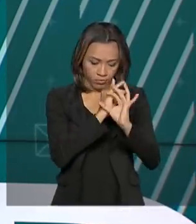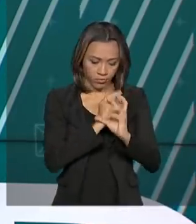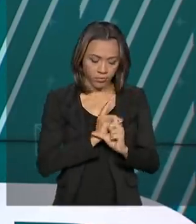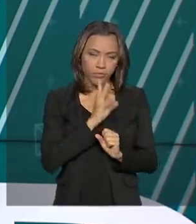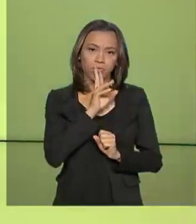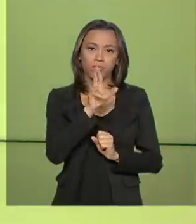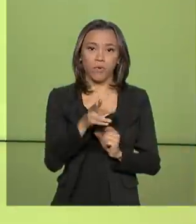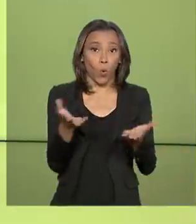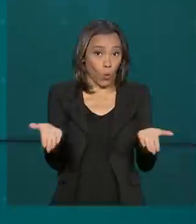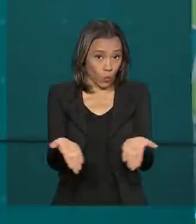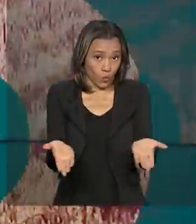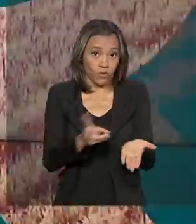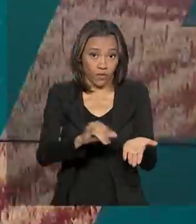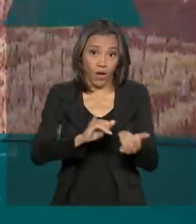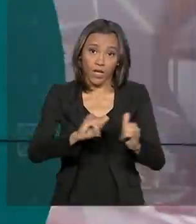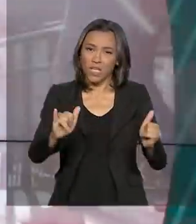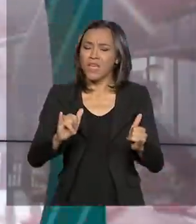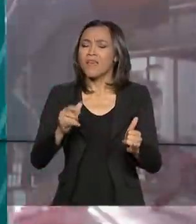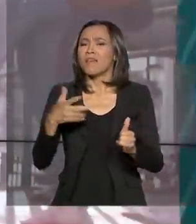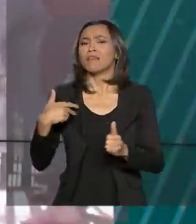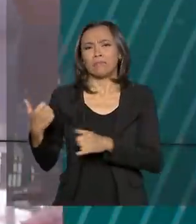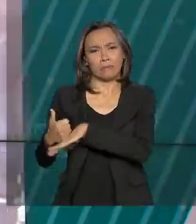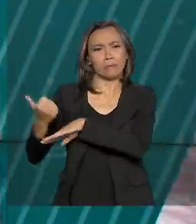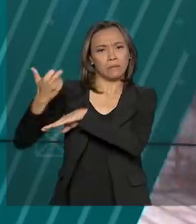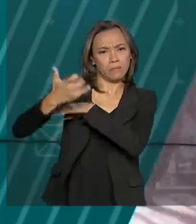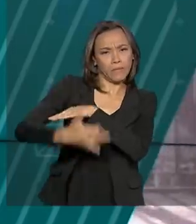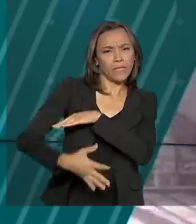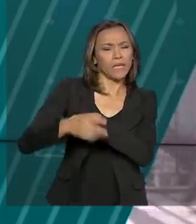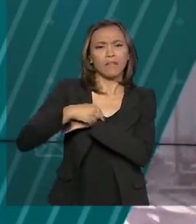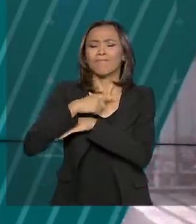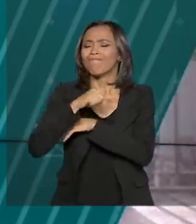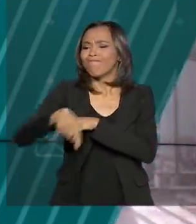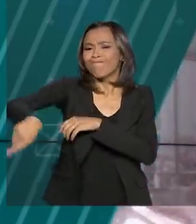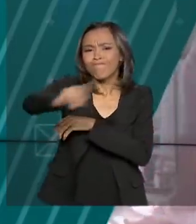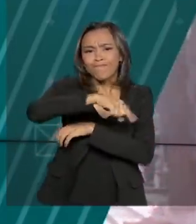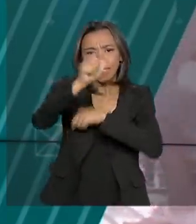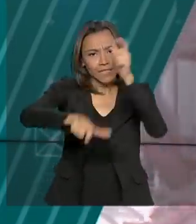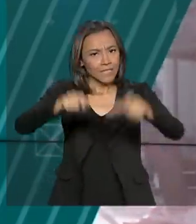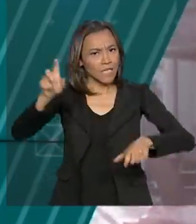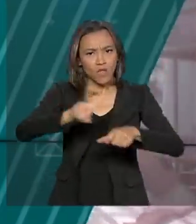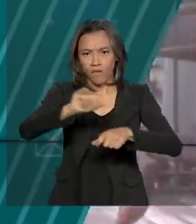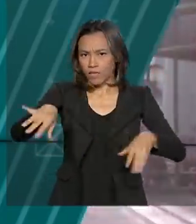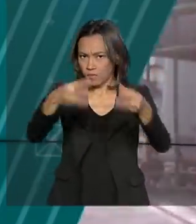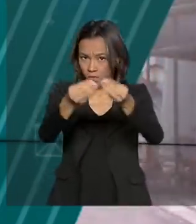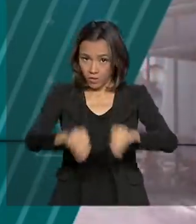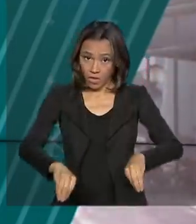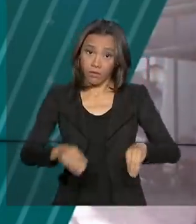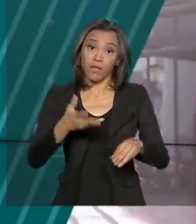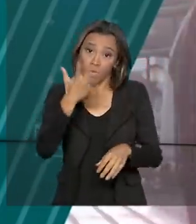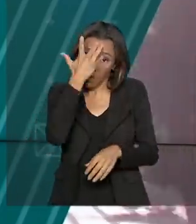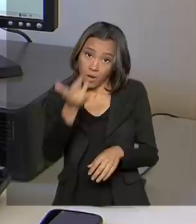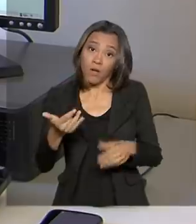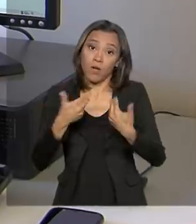que nenhum candidato será prejudicado e as inscrições do Sisu estão mantidas para amanhã.